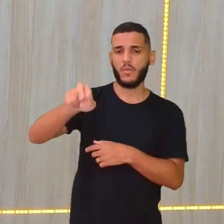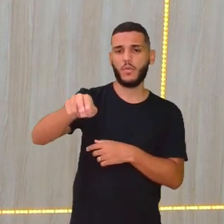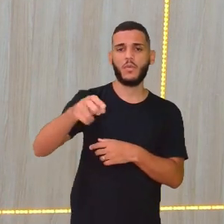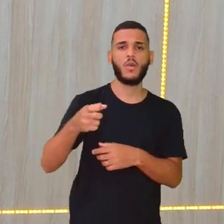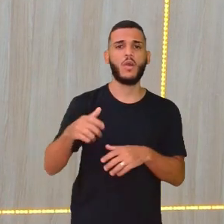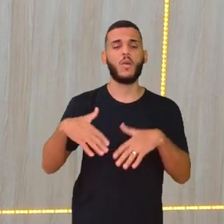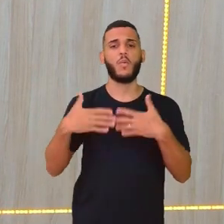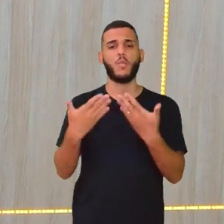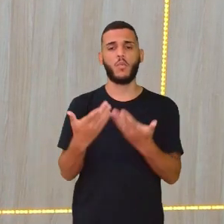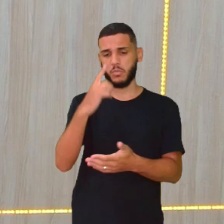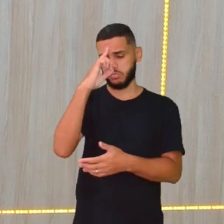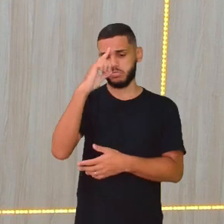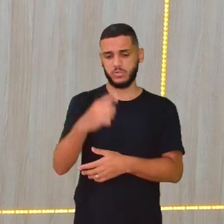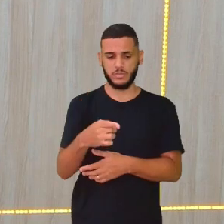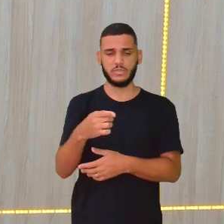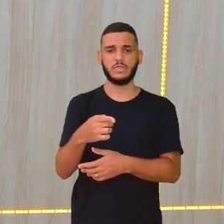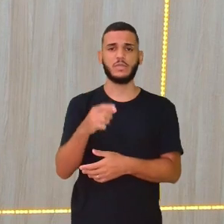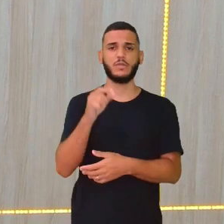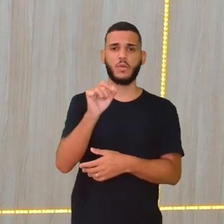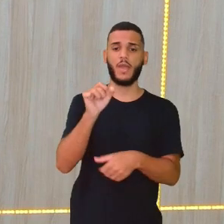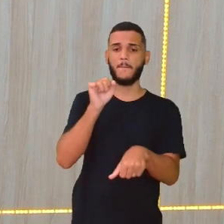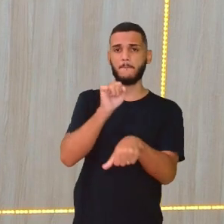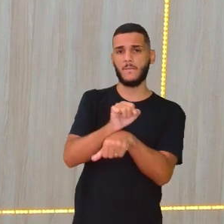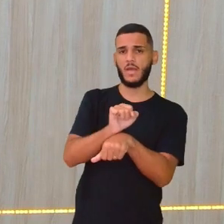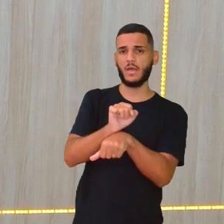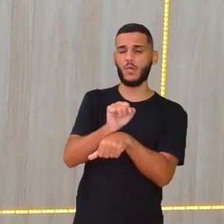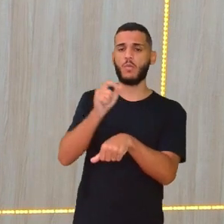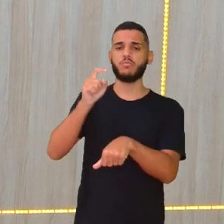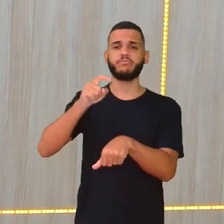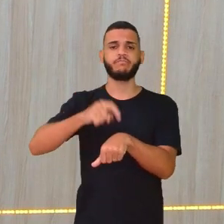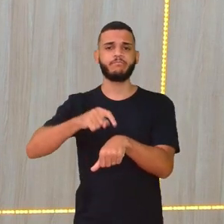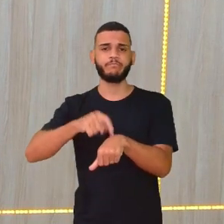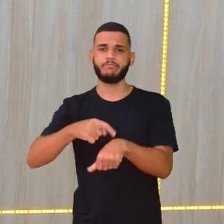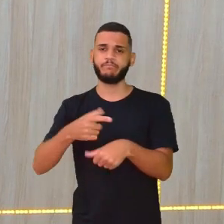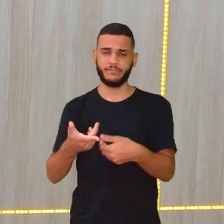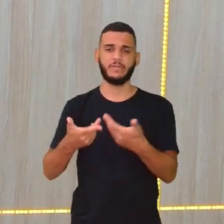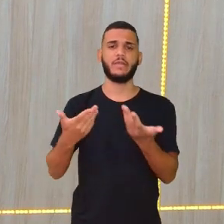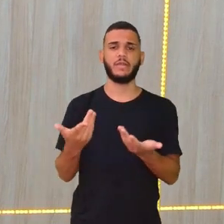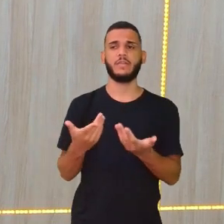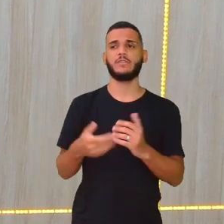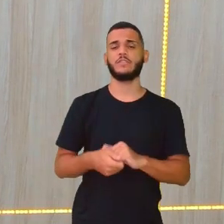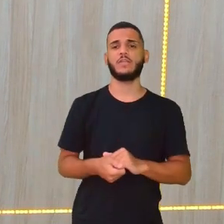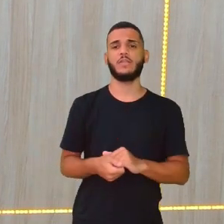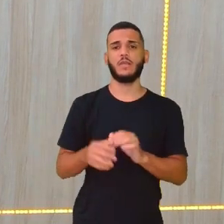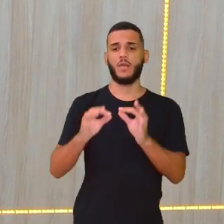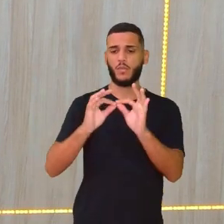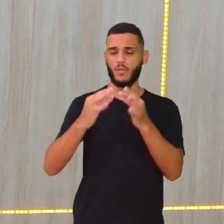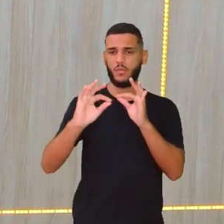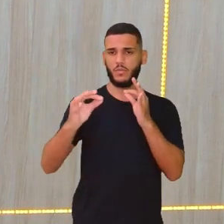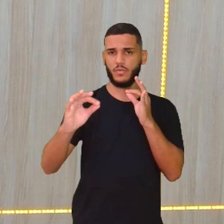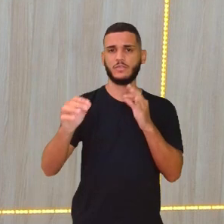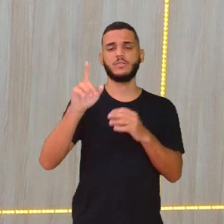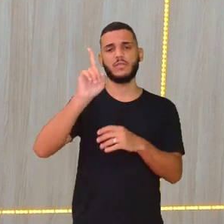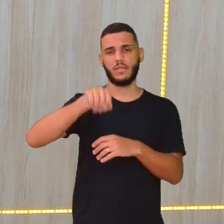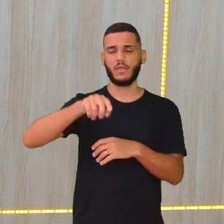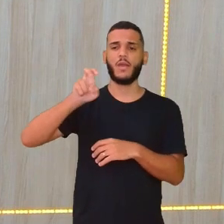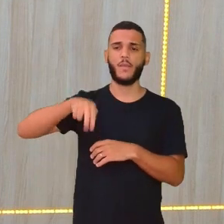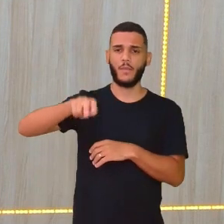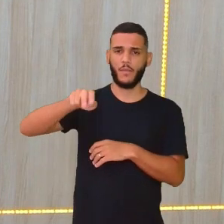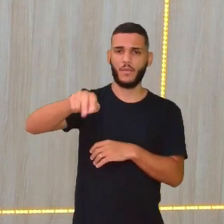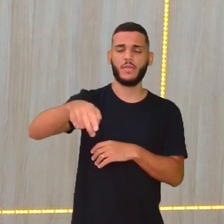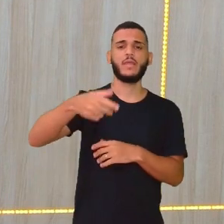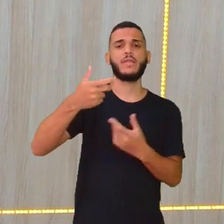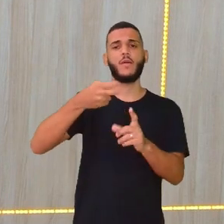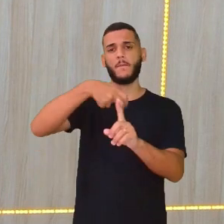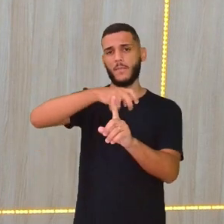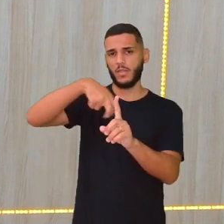que decide se ali parou a contagem, né? Dessa distância que foi percorrida. Então, cada